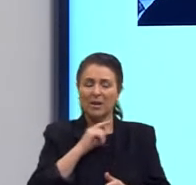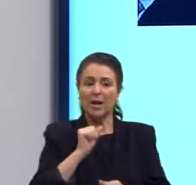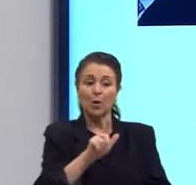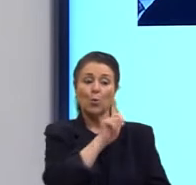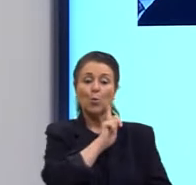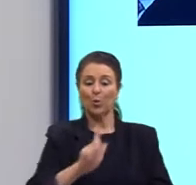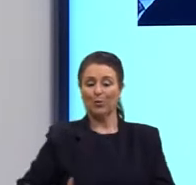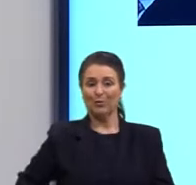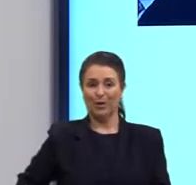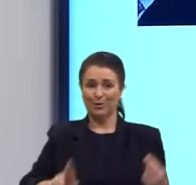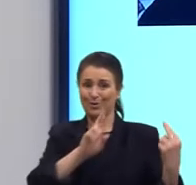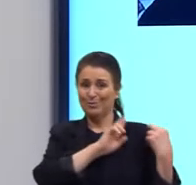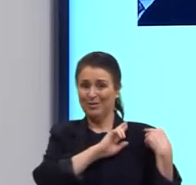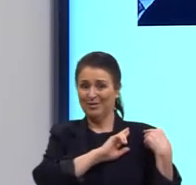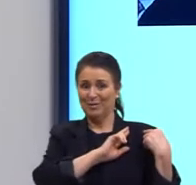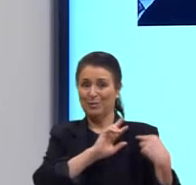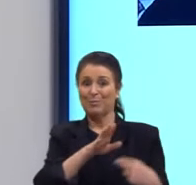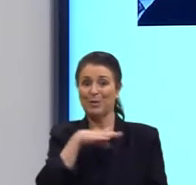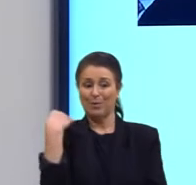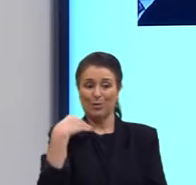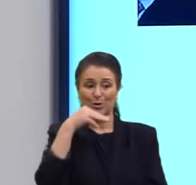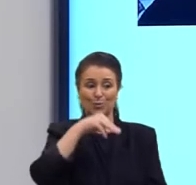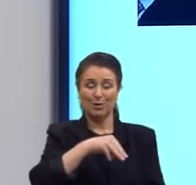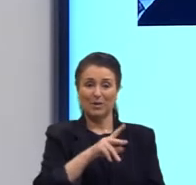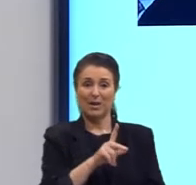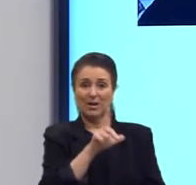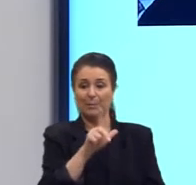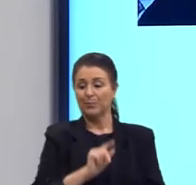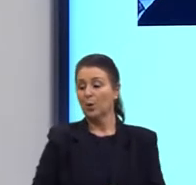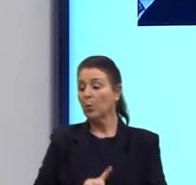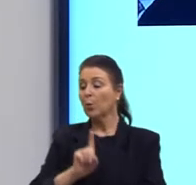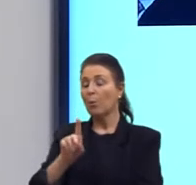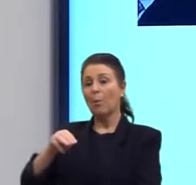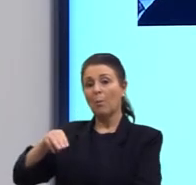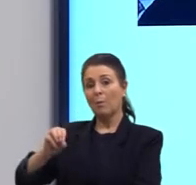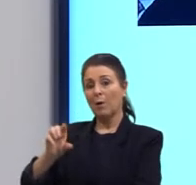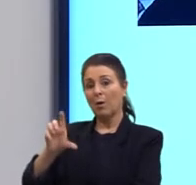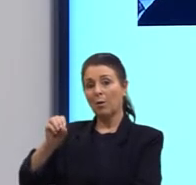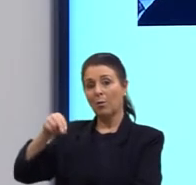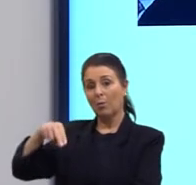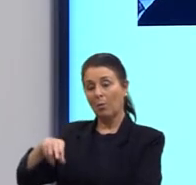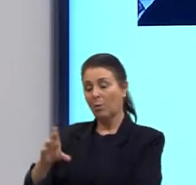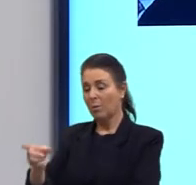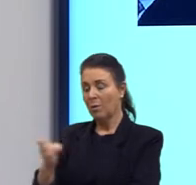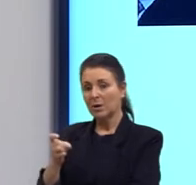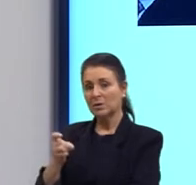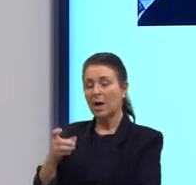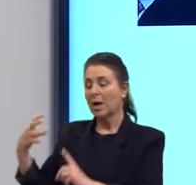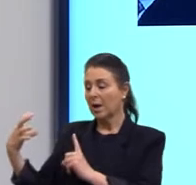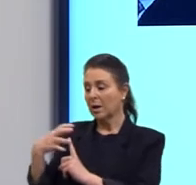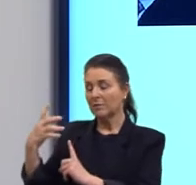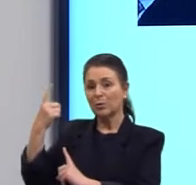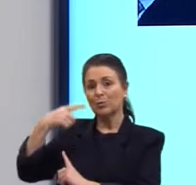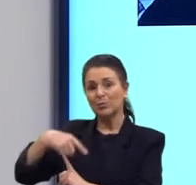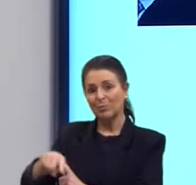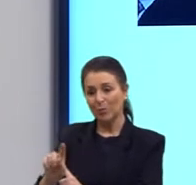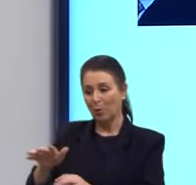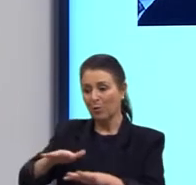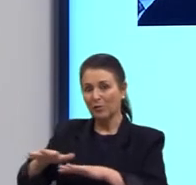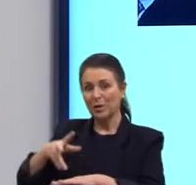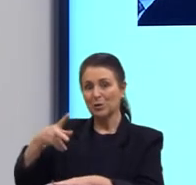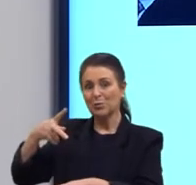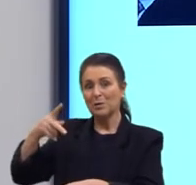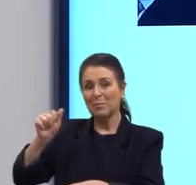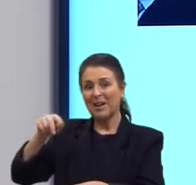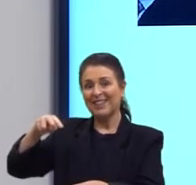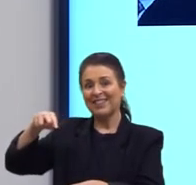governo. E o Malcolm X ele vai influenciar depois o movimento dos Panteras Negras